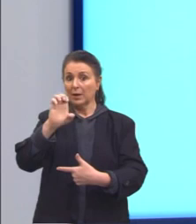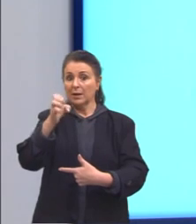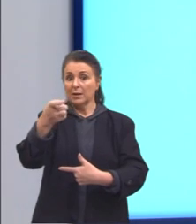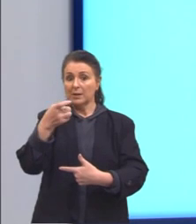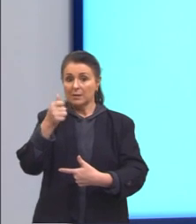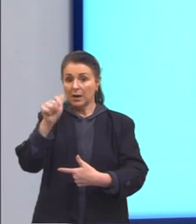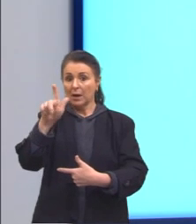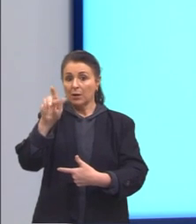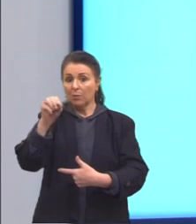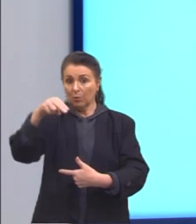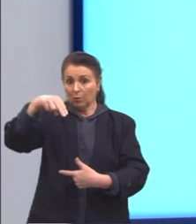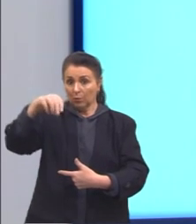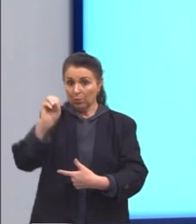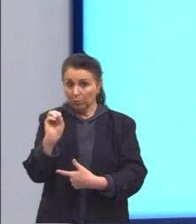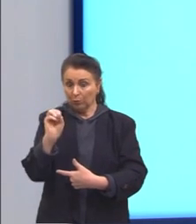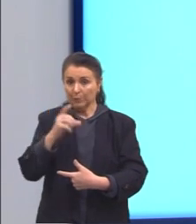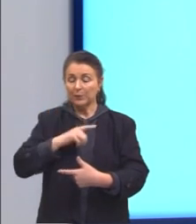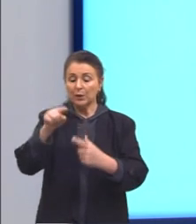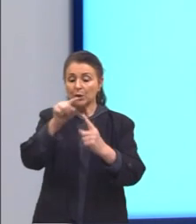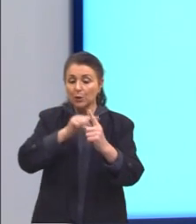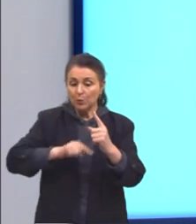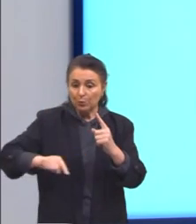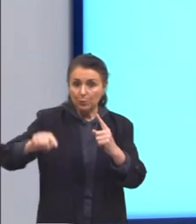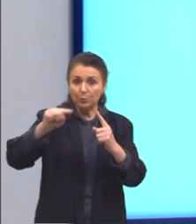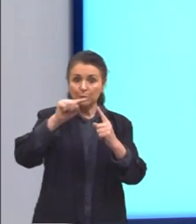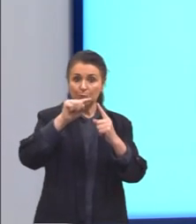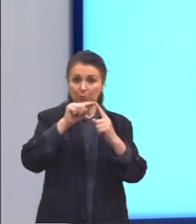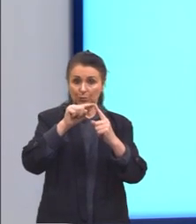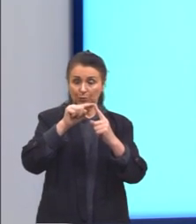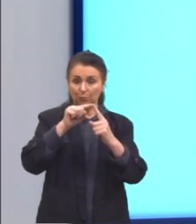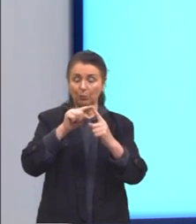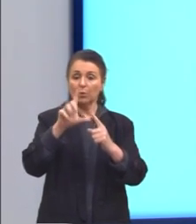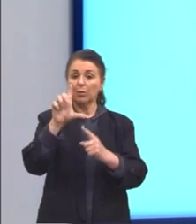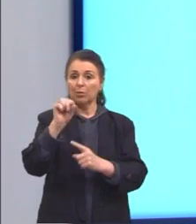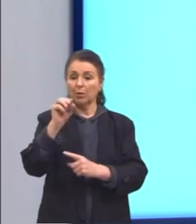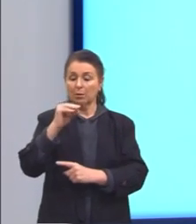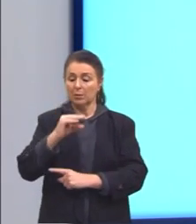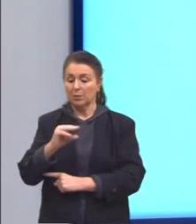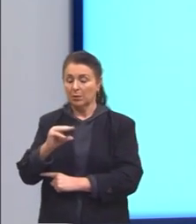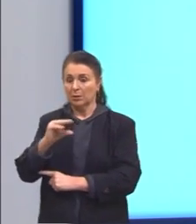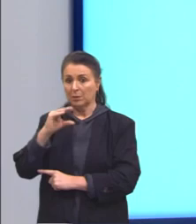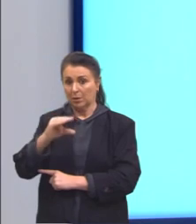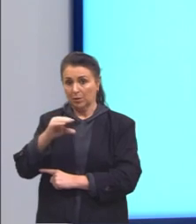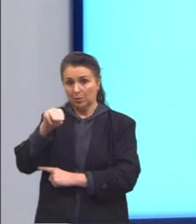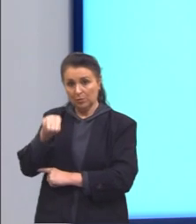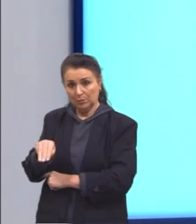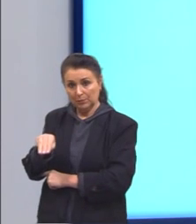centímetros e um círculo de diâmetro 10 centímetros.